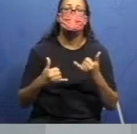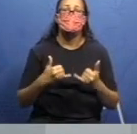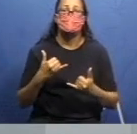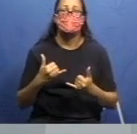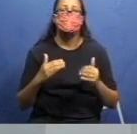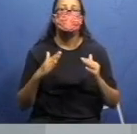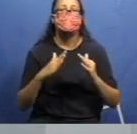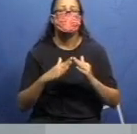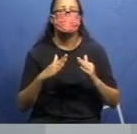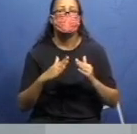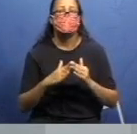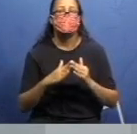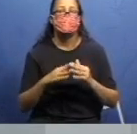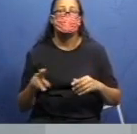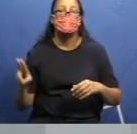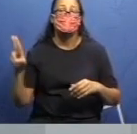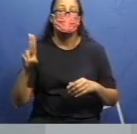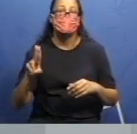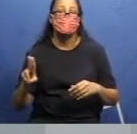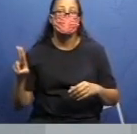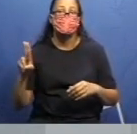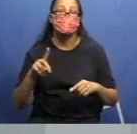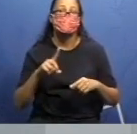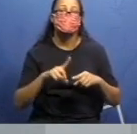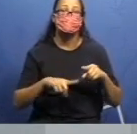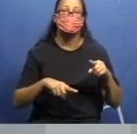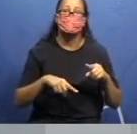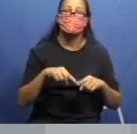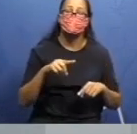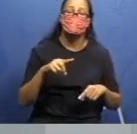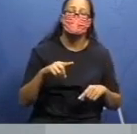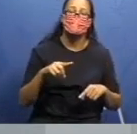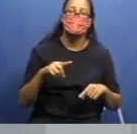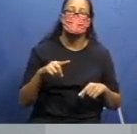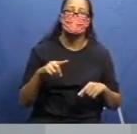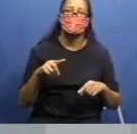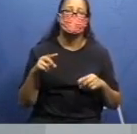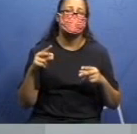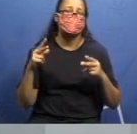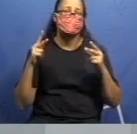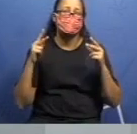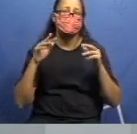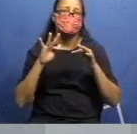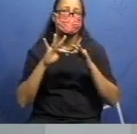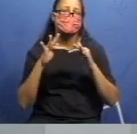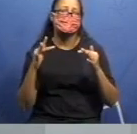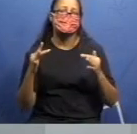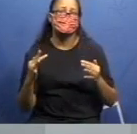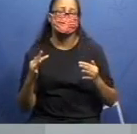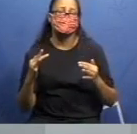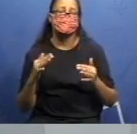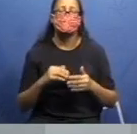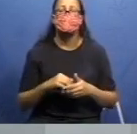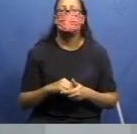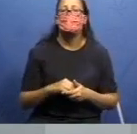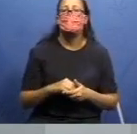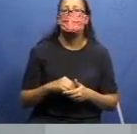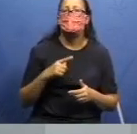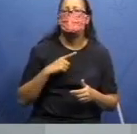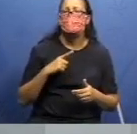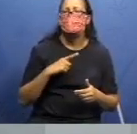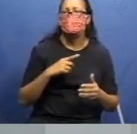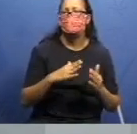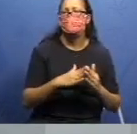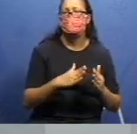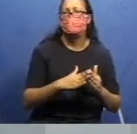nós vamos utilizar sempre os materiais simples, aqueles materiais que nós temos nas nossas casas. Essas atividades,